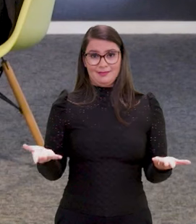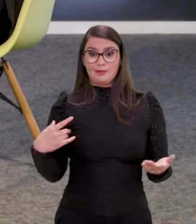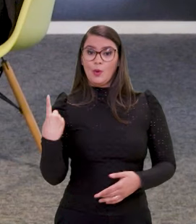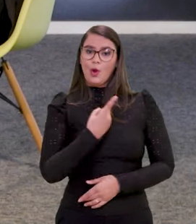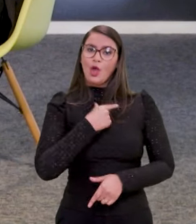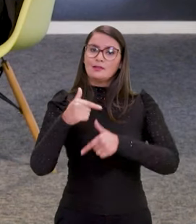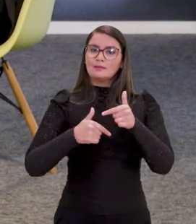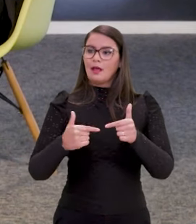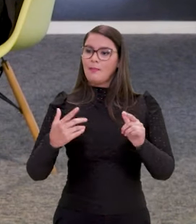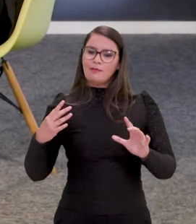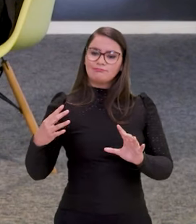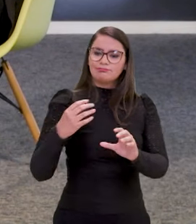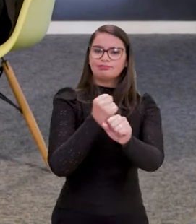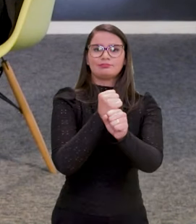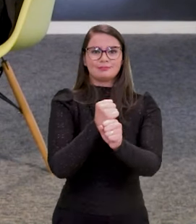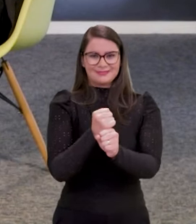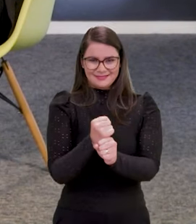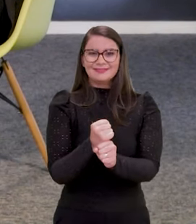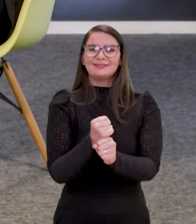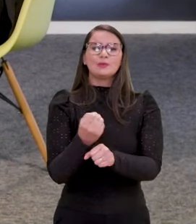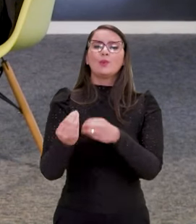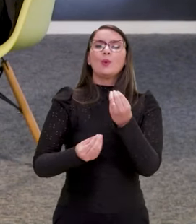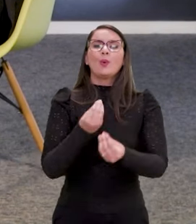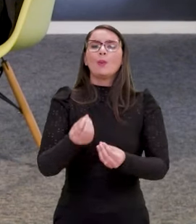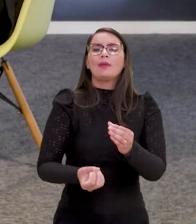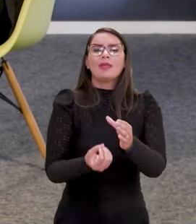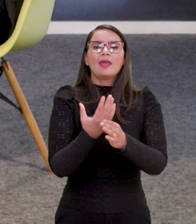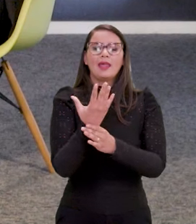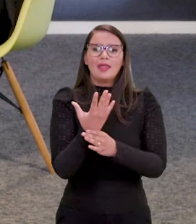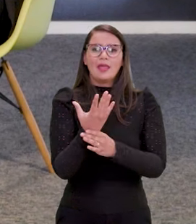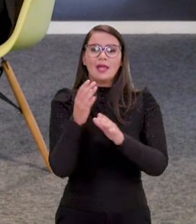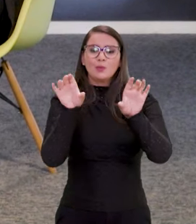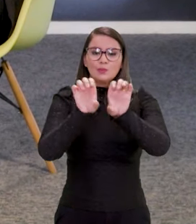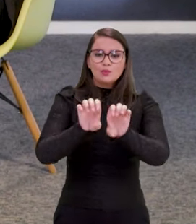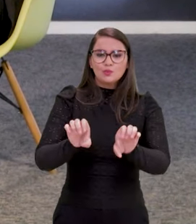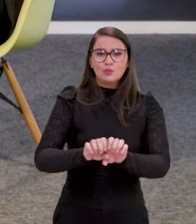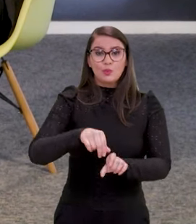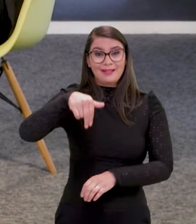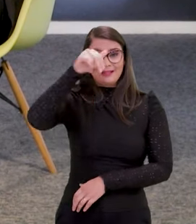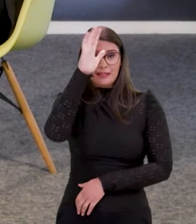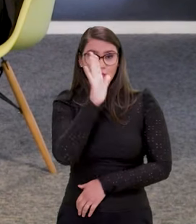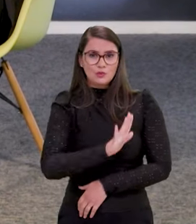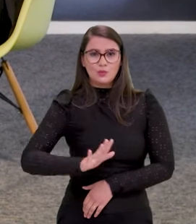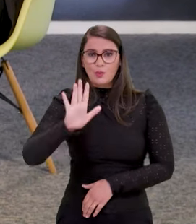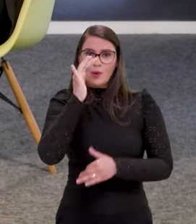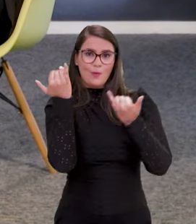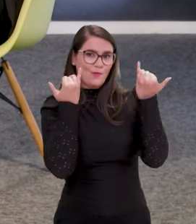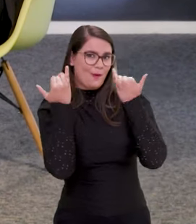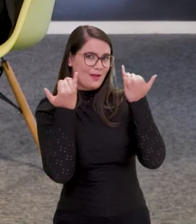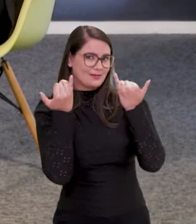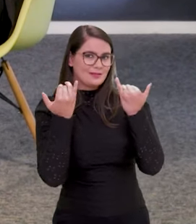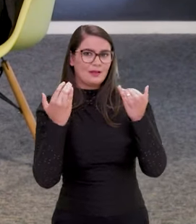gente hoje trabalha numa integração dessas bases. Como é que a gente constrói o que a gente está chamando de uma infraestrutura nacional de dados? Ou seja,